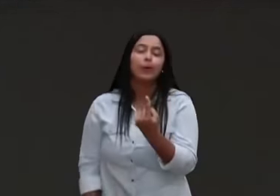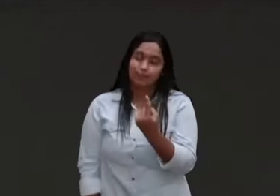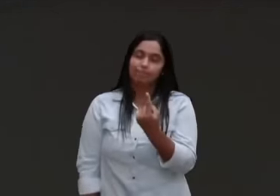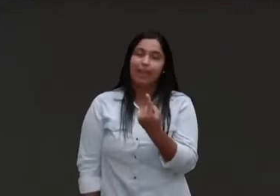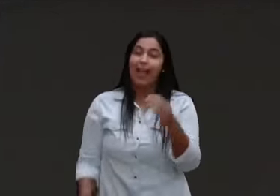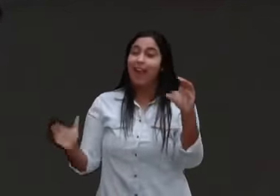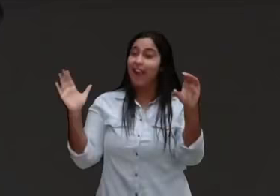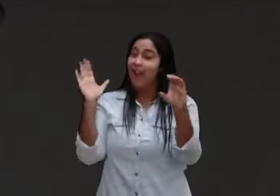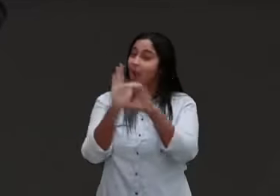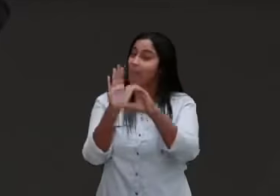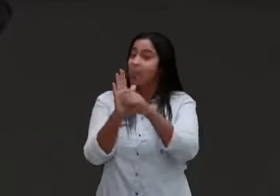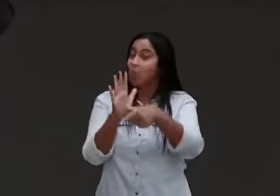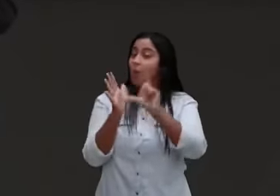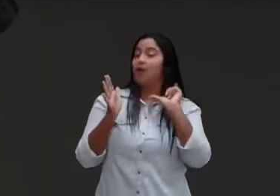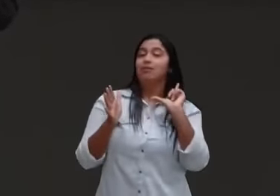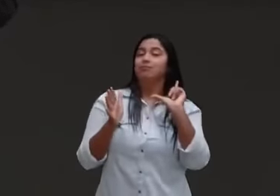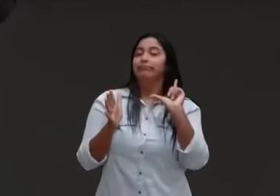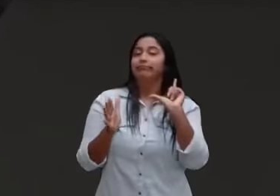passado.